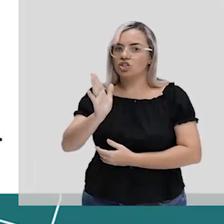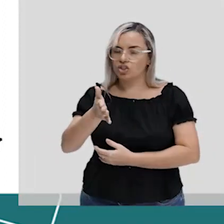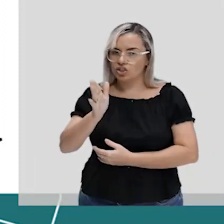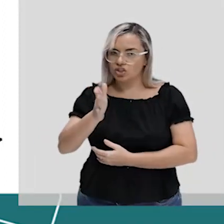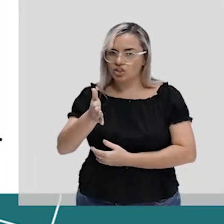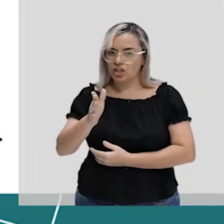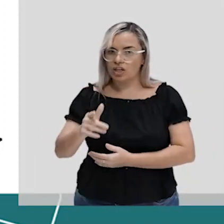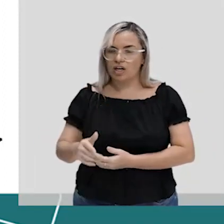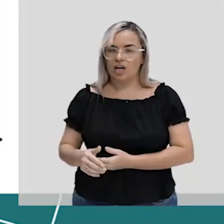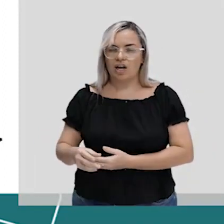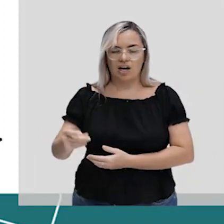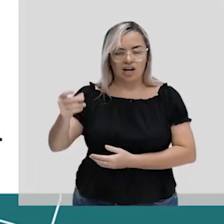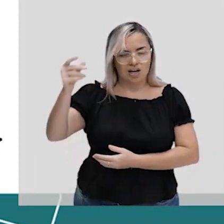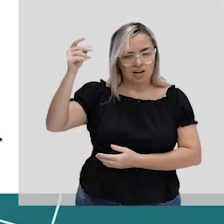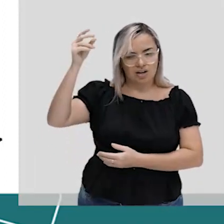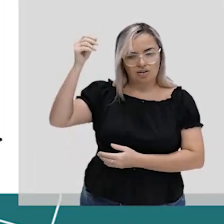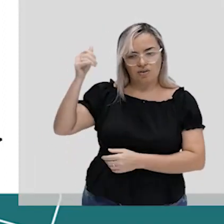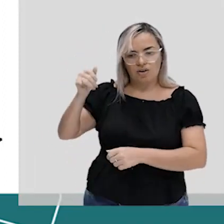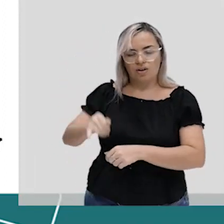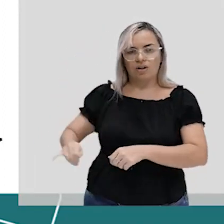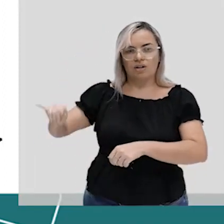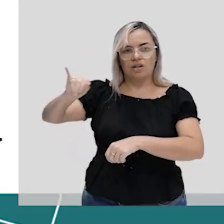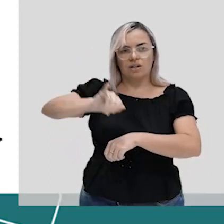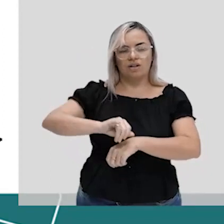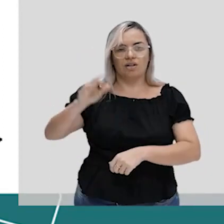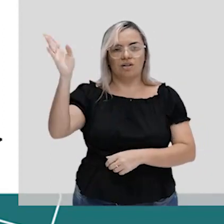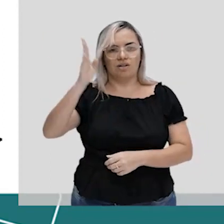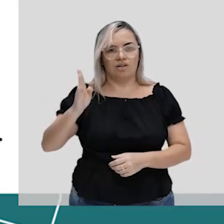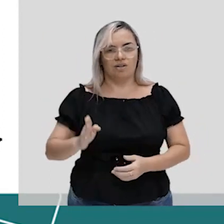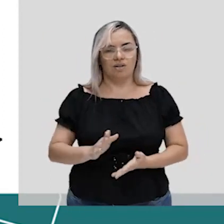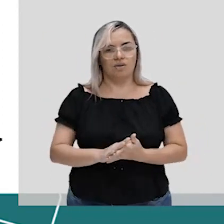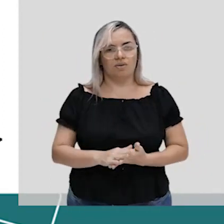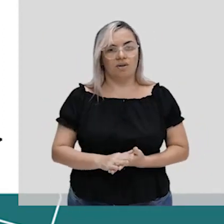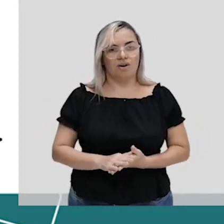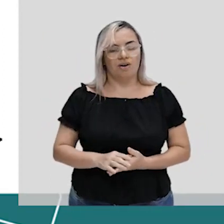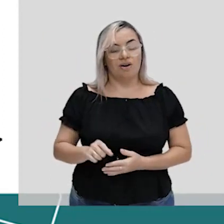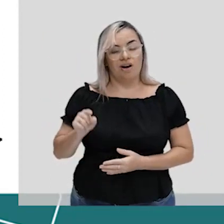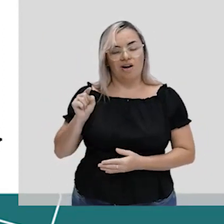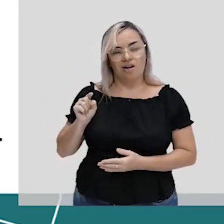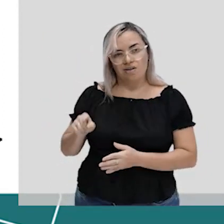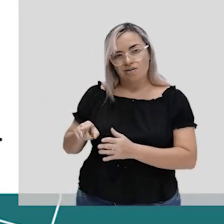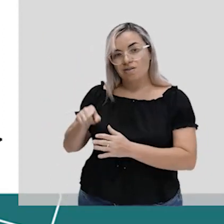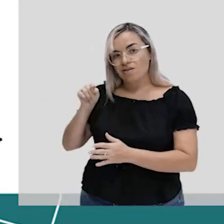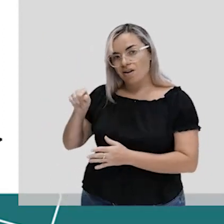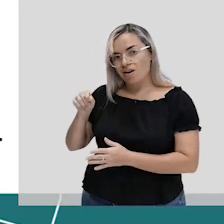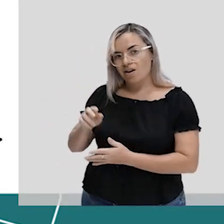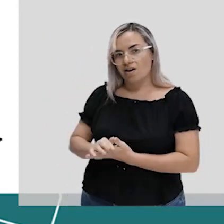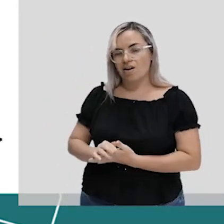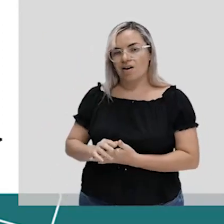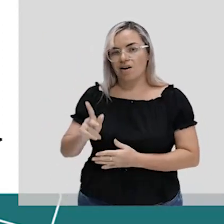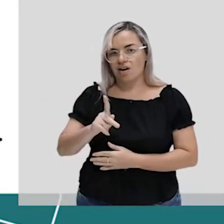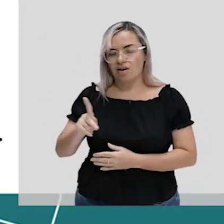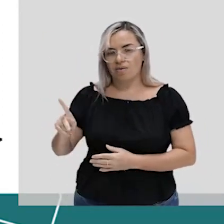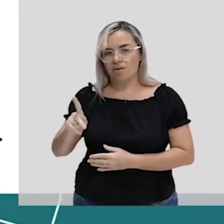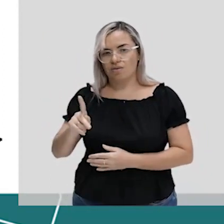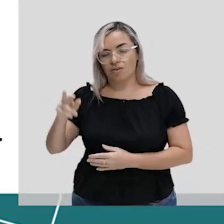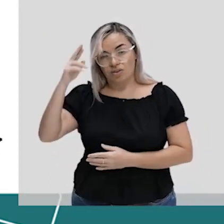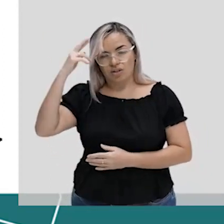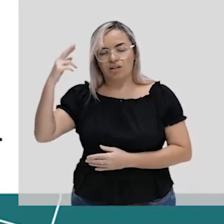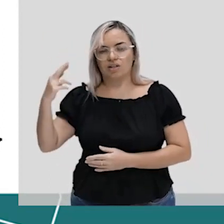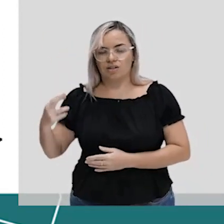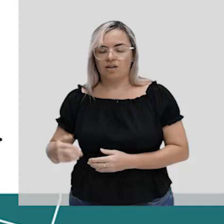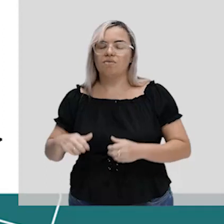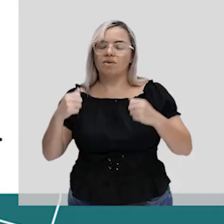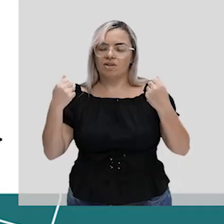Então, veja. Gente, nem eu, Quando eu fui ver esse exemplo aqui, eu disse, eu vou colocar porque eu também preciso aprender,